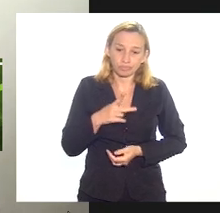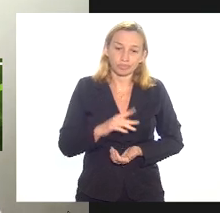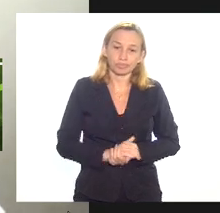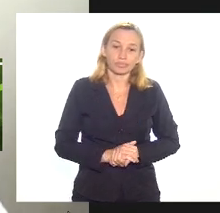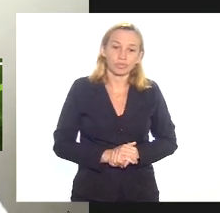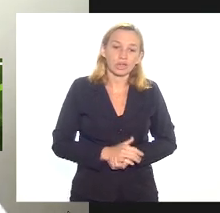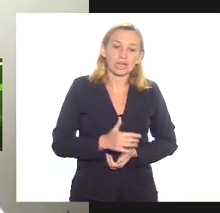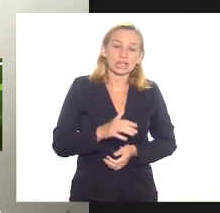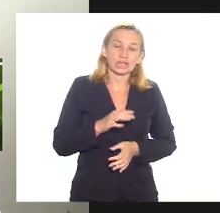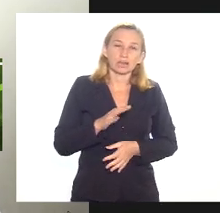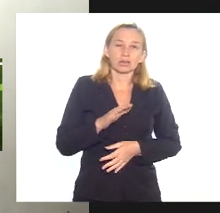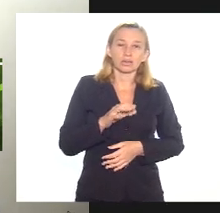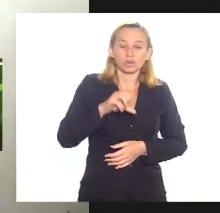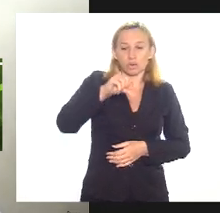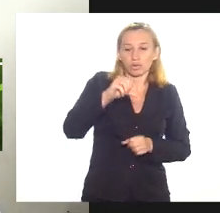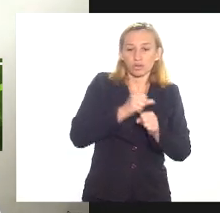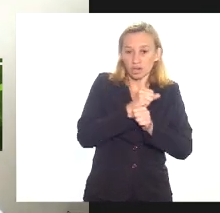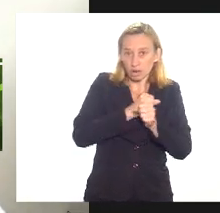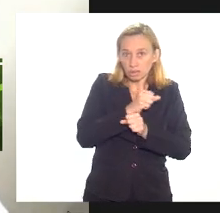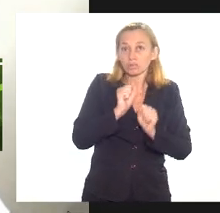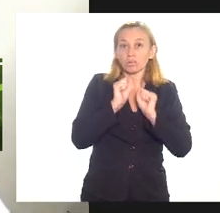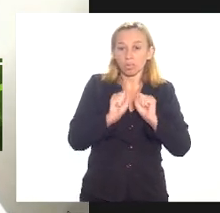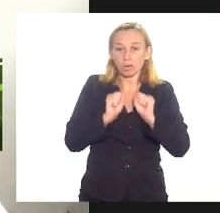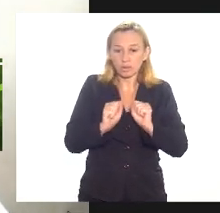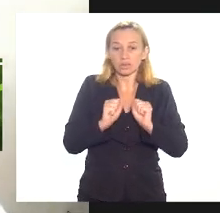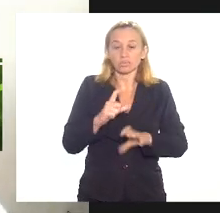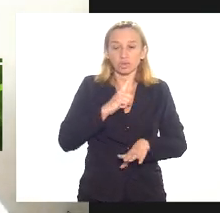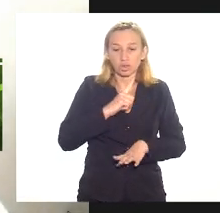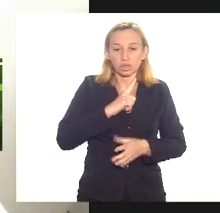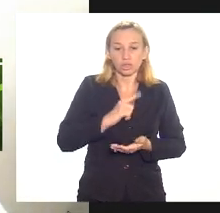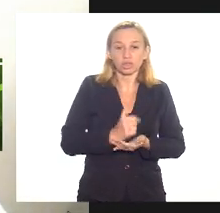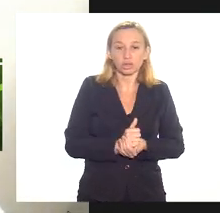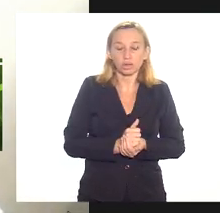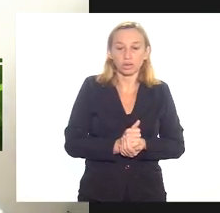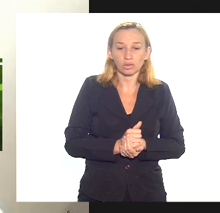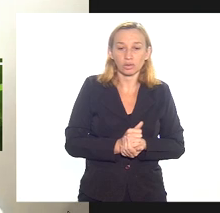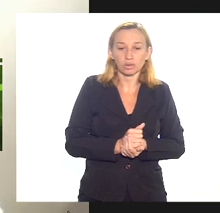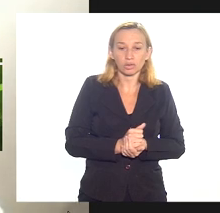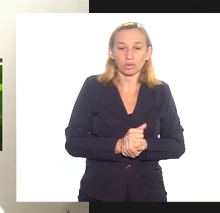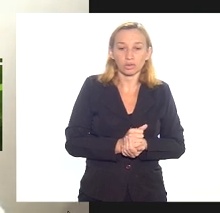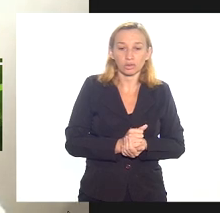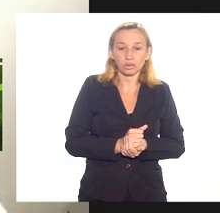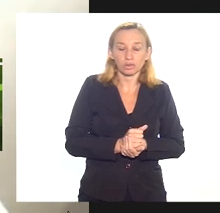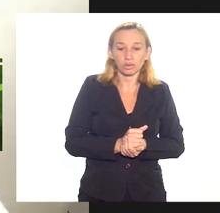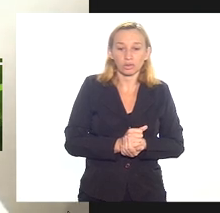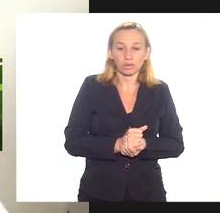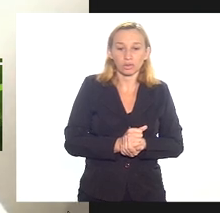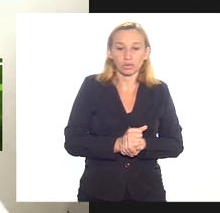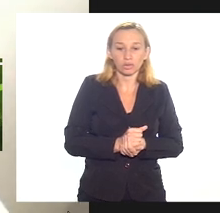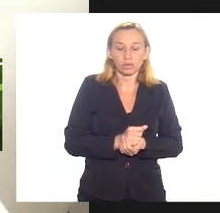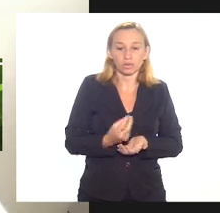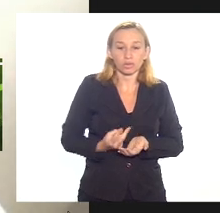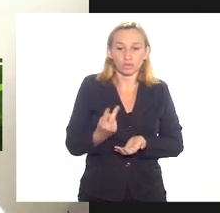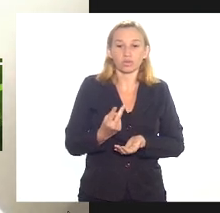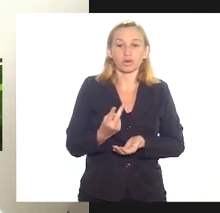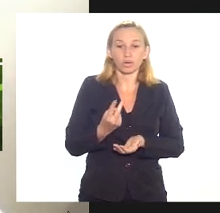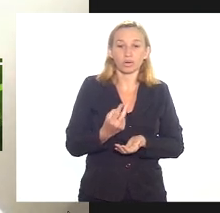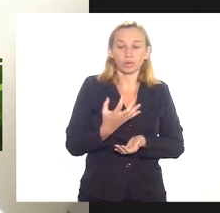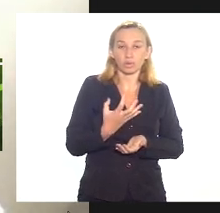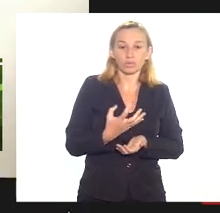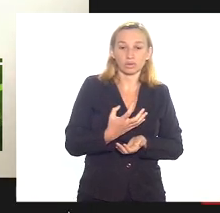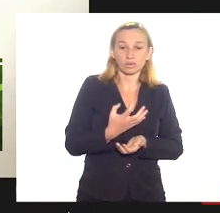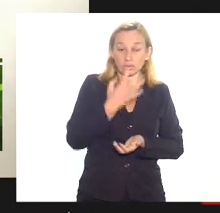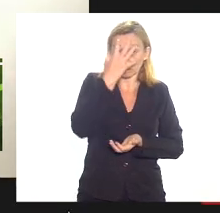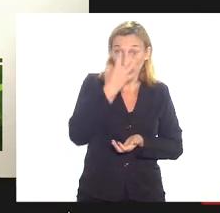de nove anos e a gente pode ter um custo muito grave que é o desmonte da máquina pública do estado